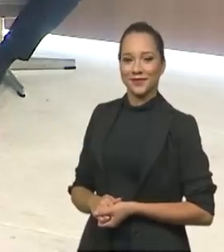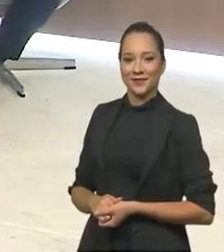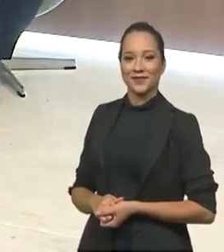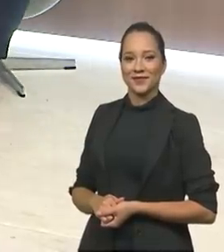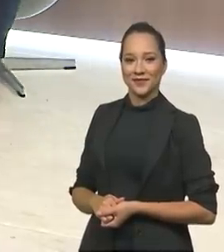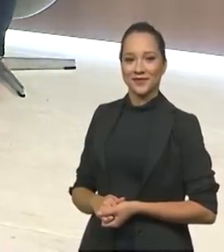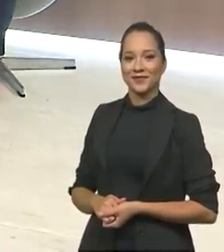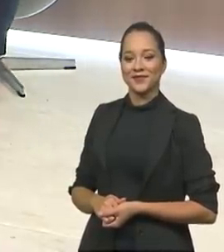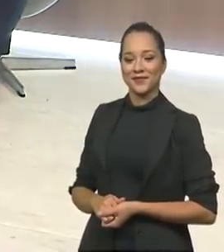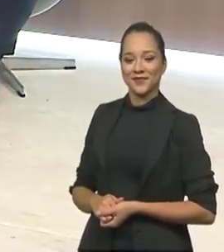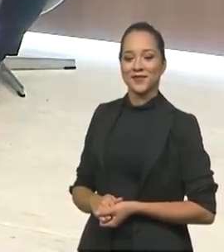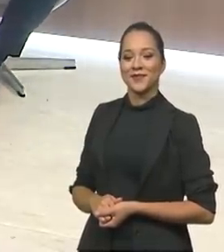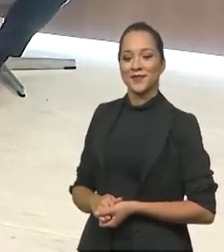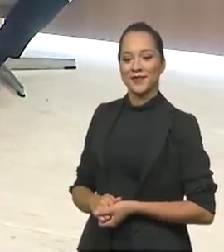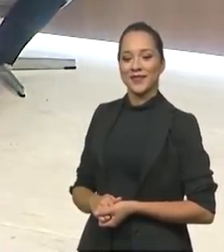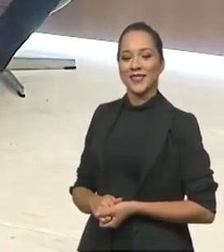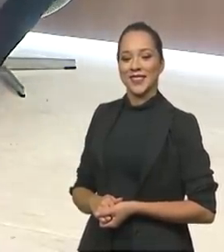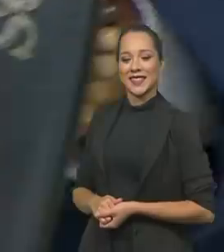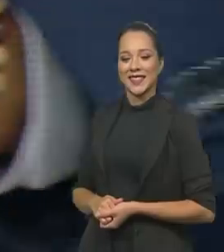não